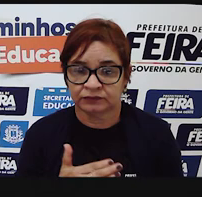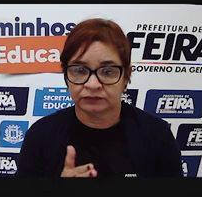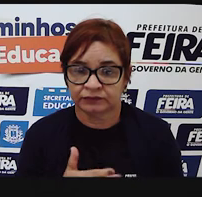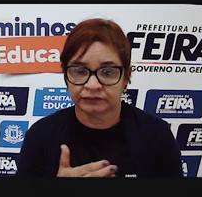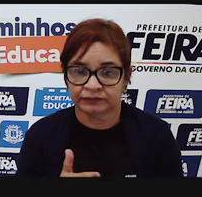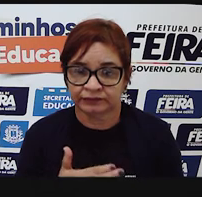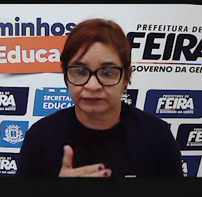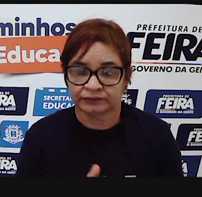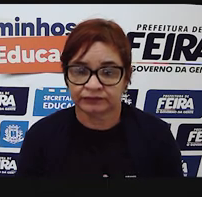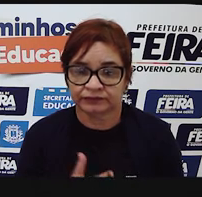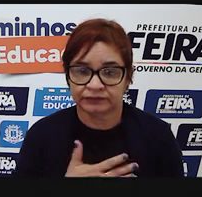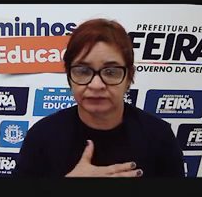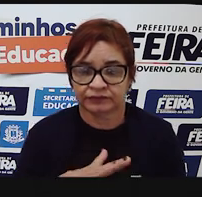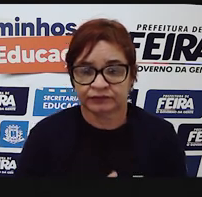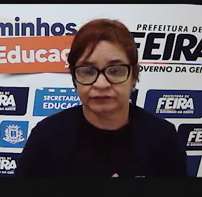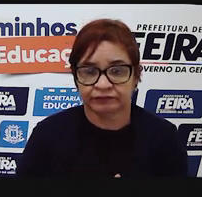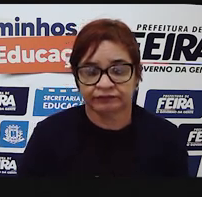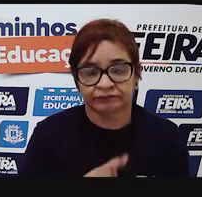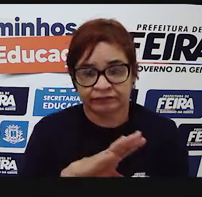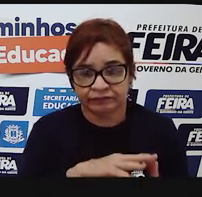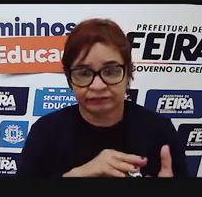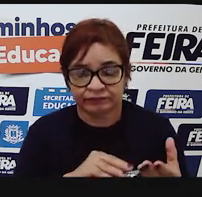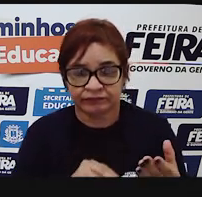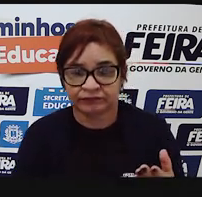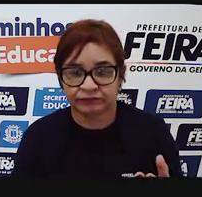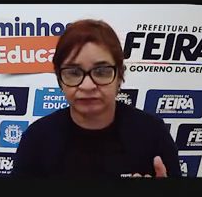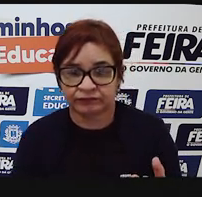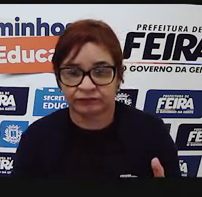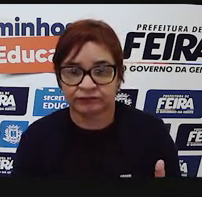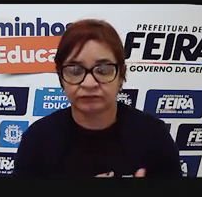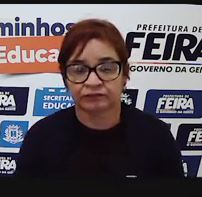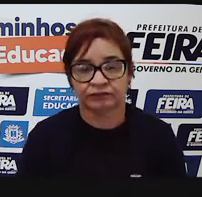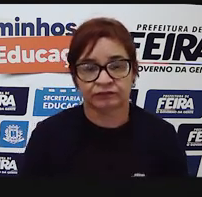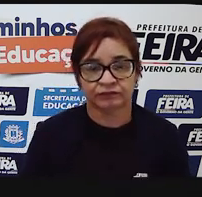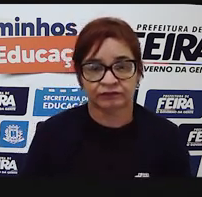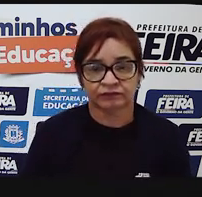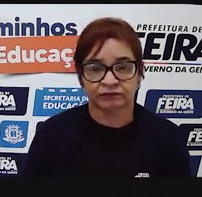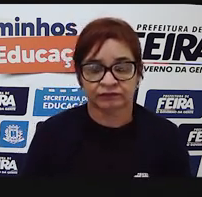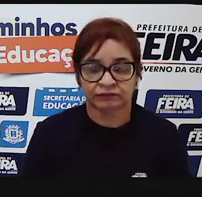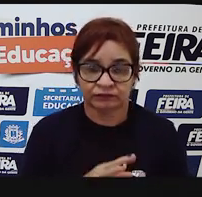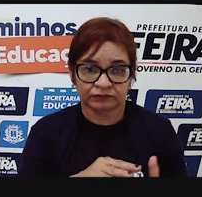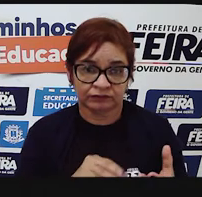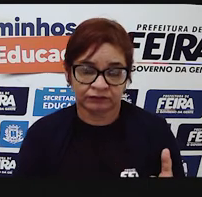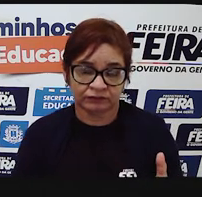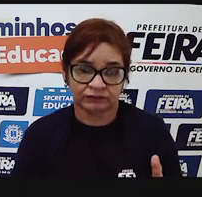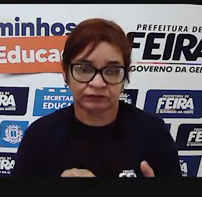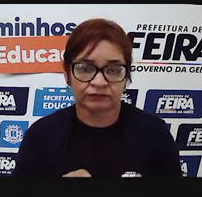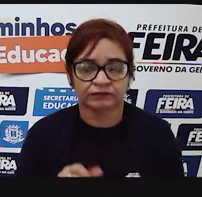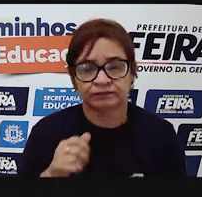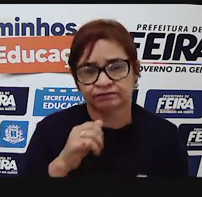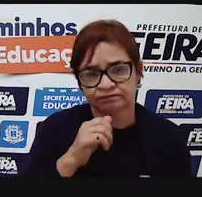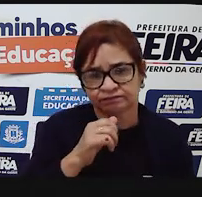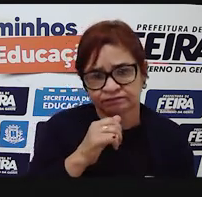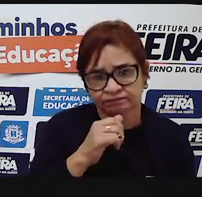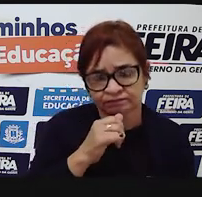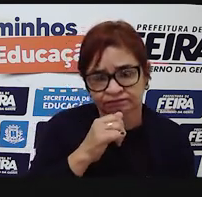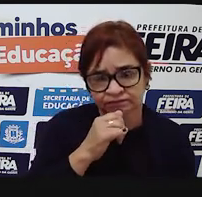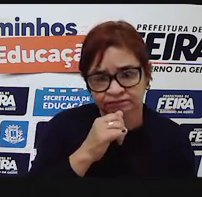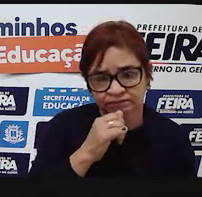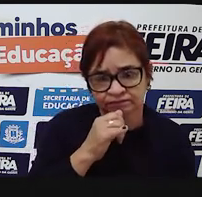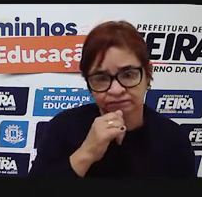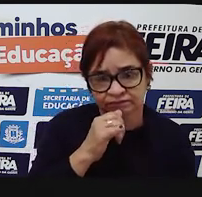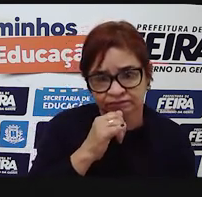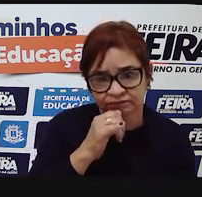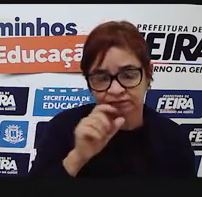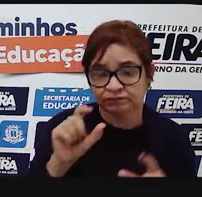Gene Egoísta. Meme é o par análogo de um gene. Ou seja, se é um par análogo, ele